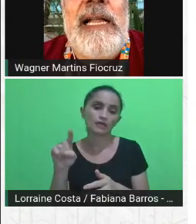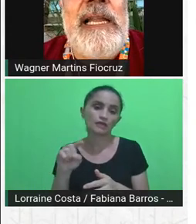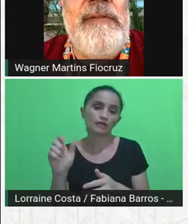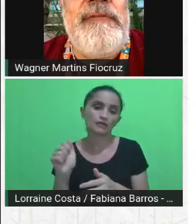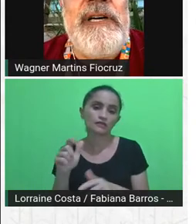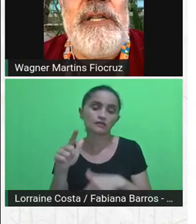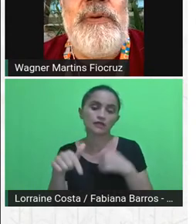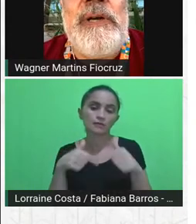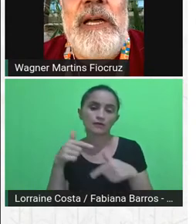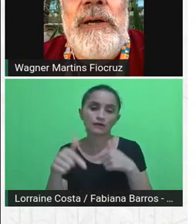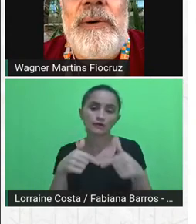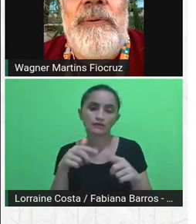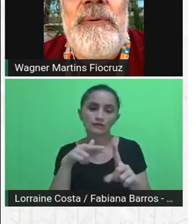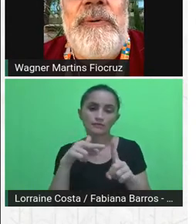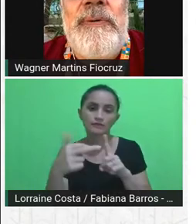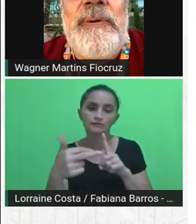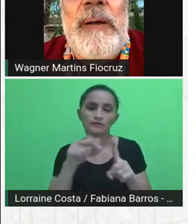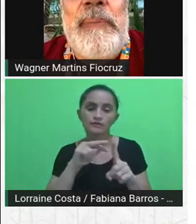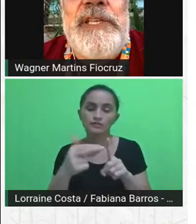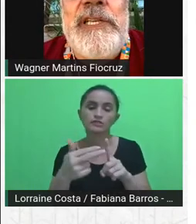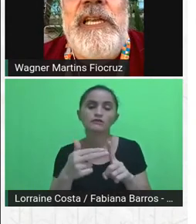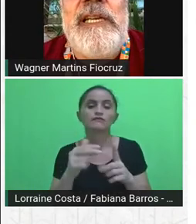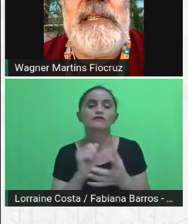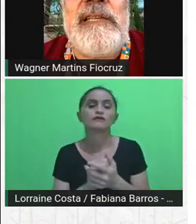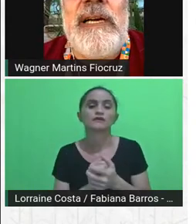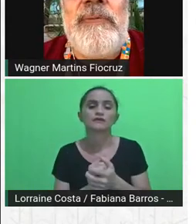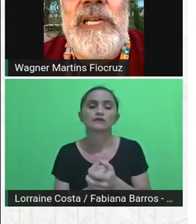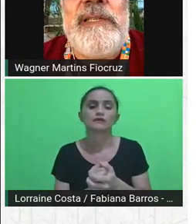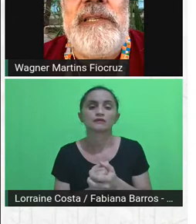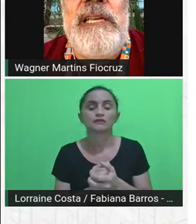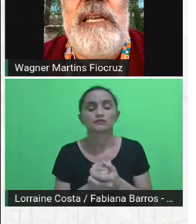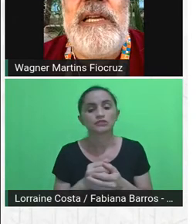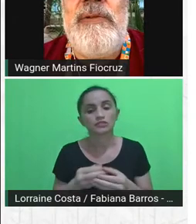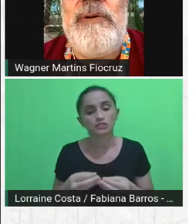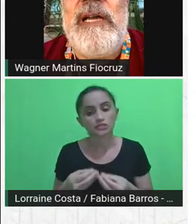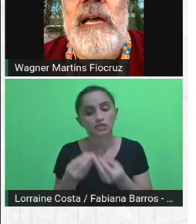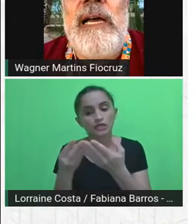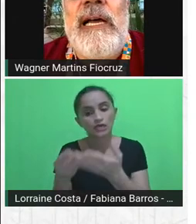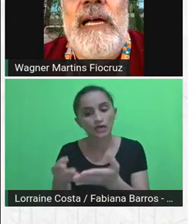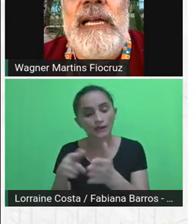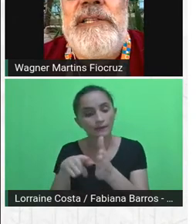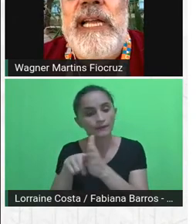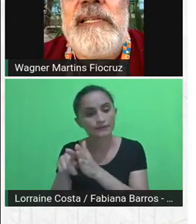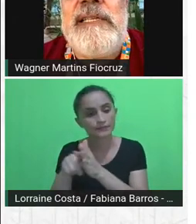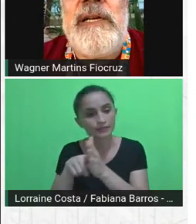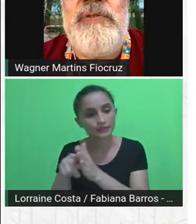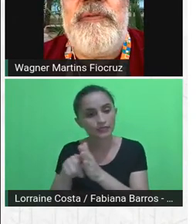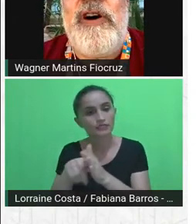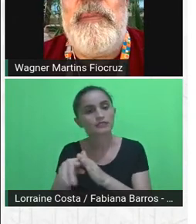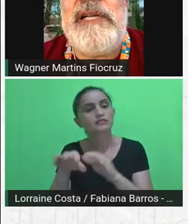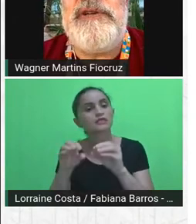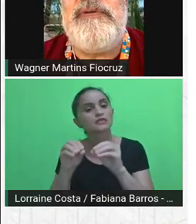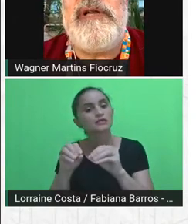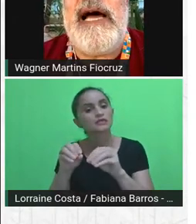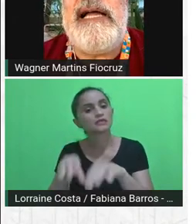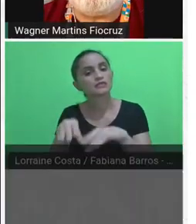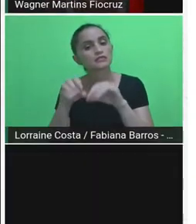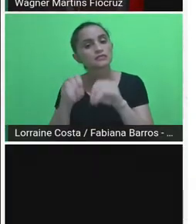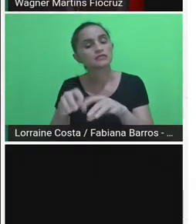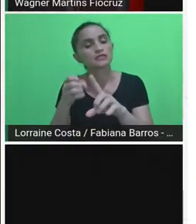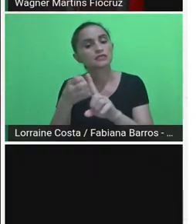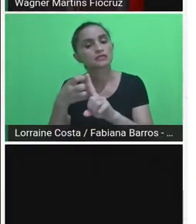de estar levando a pesquisa, o ensino, a extensão de forma